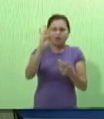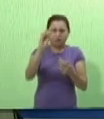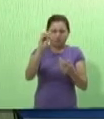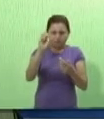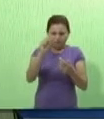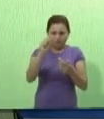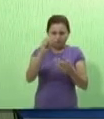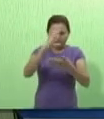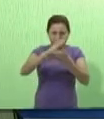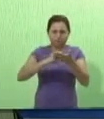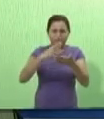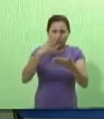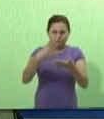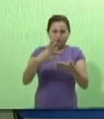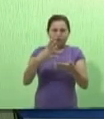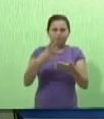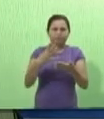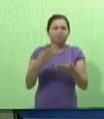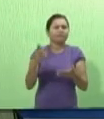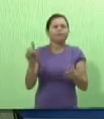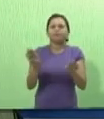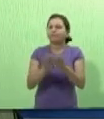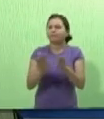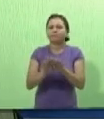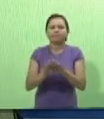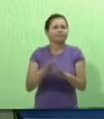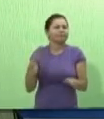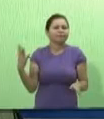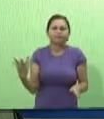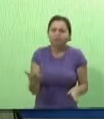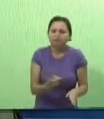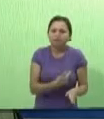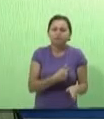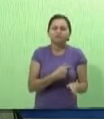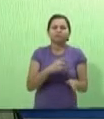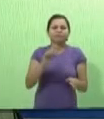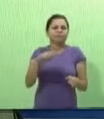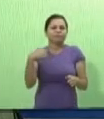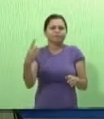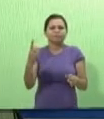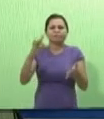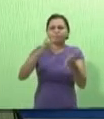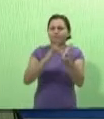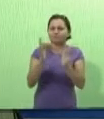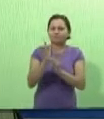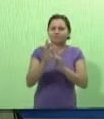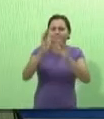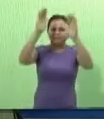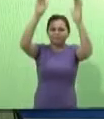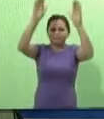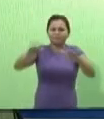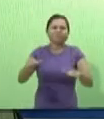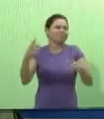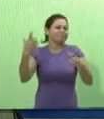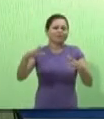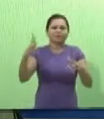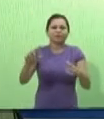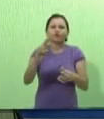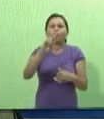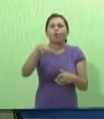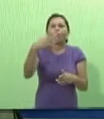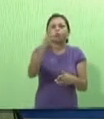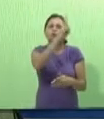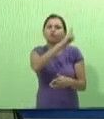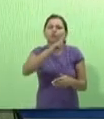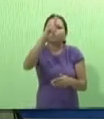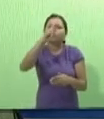versículo 12, a Bíblia diz, E não há salvação em nenhum outro, porque abaixo do céu não existe